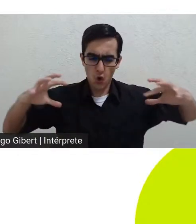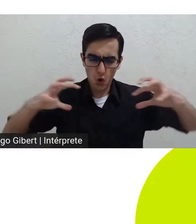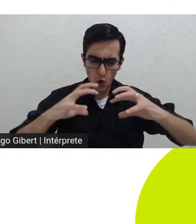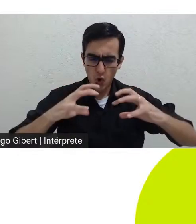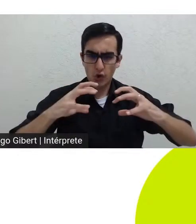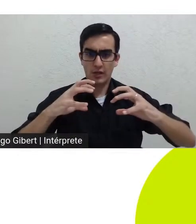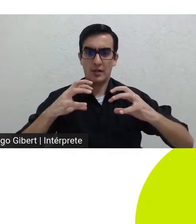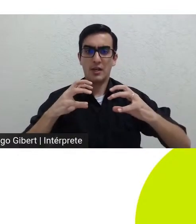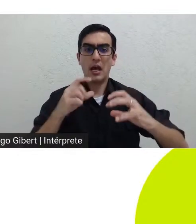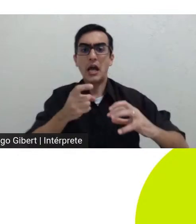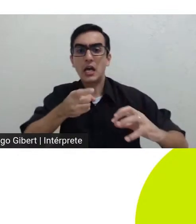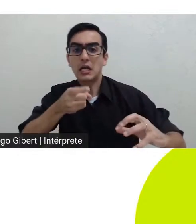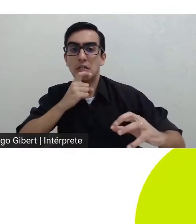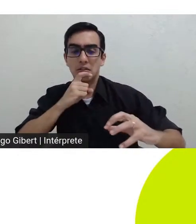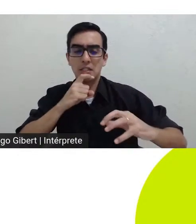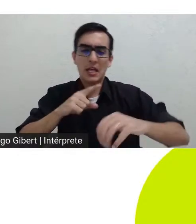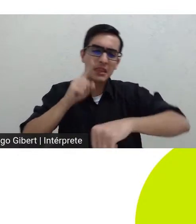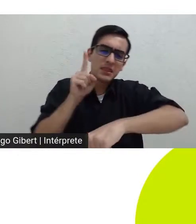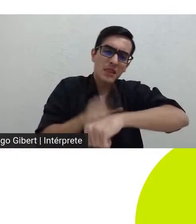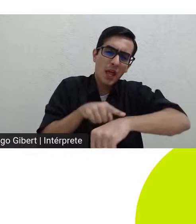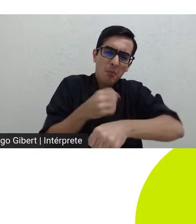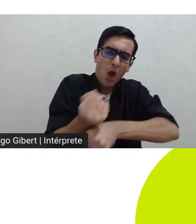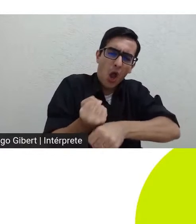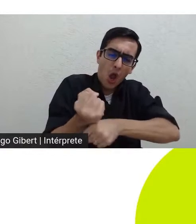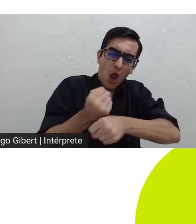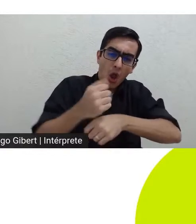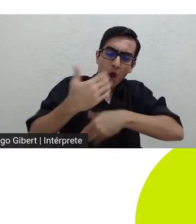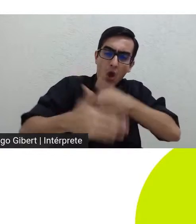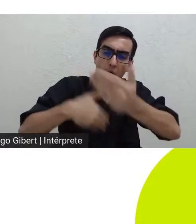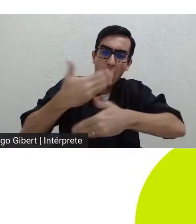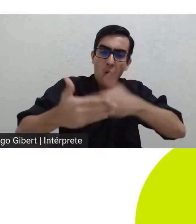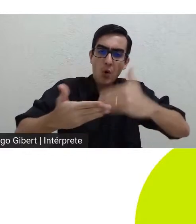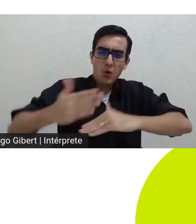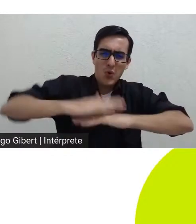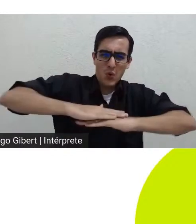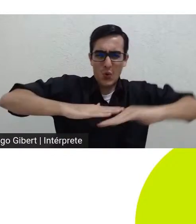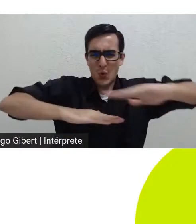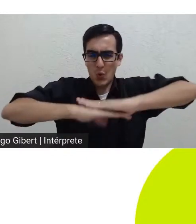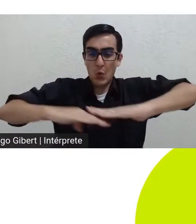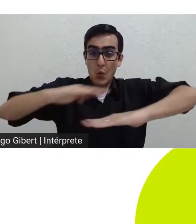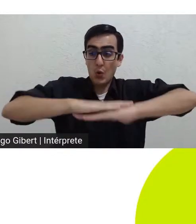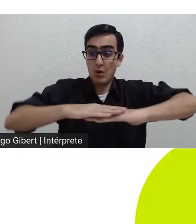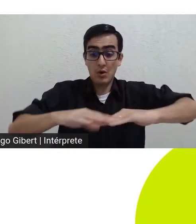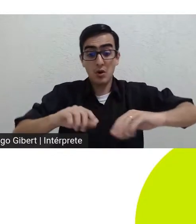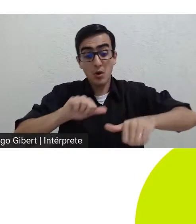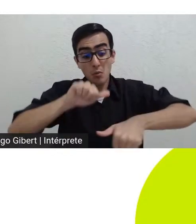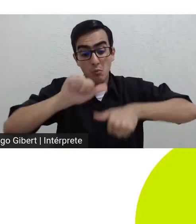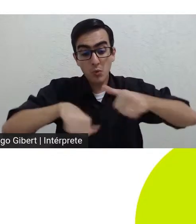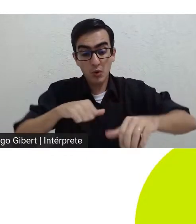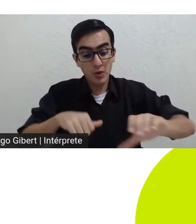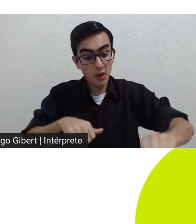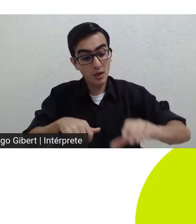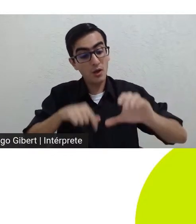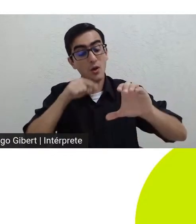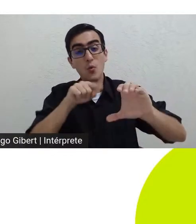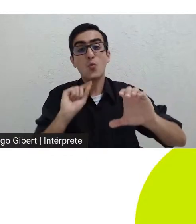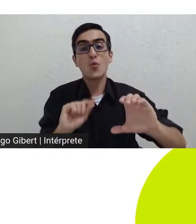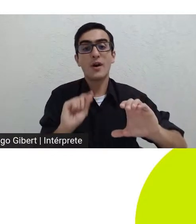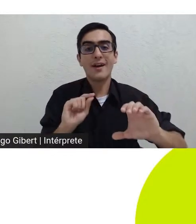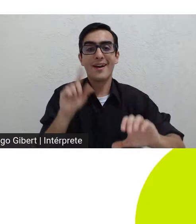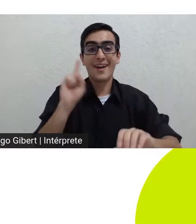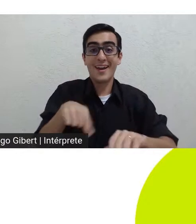sofrer a ação do tempo e se transformar em valiosas aquisições psíquicas